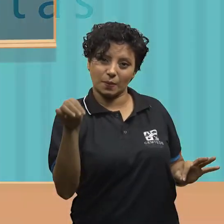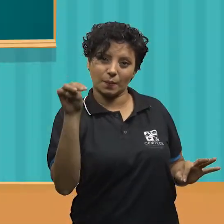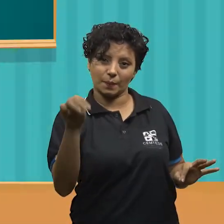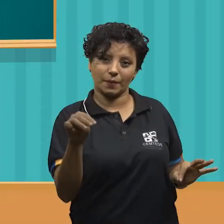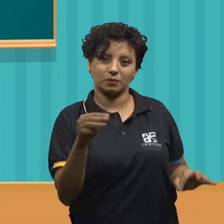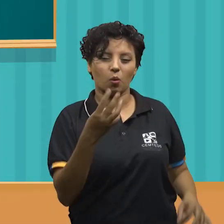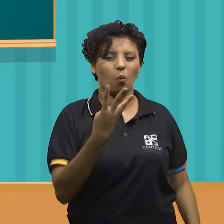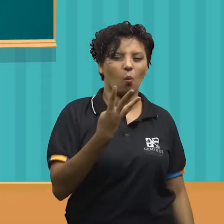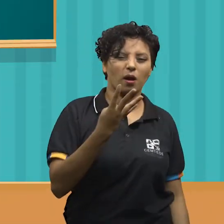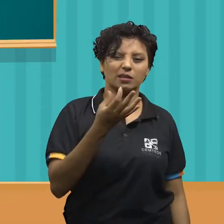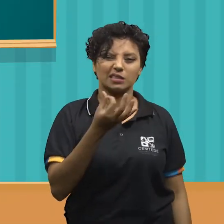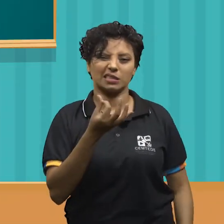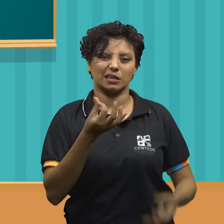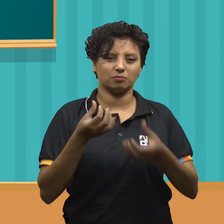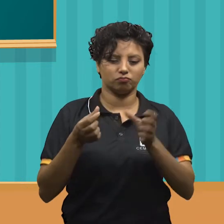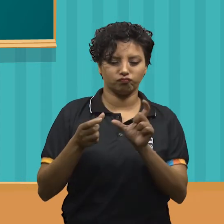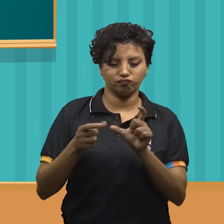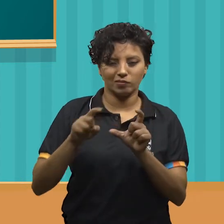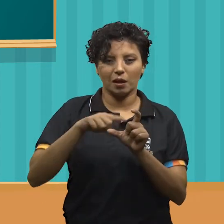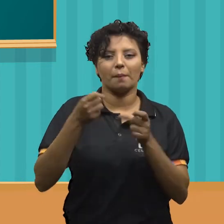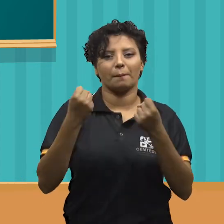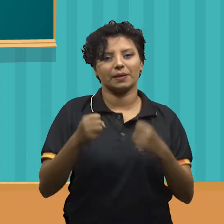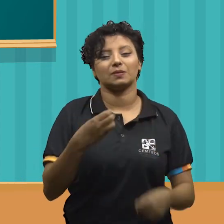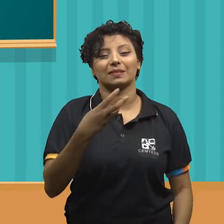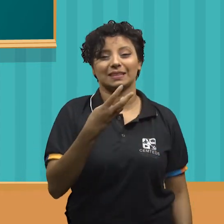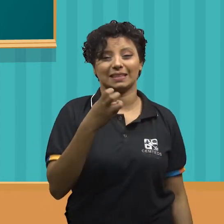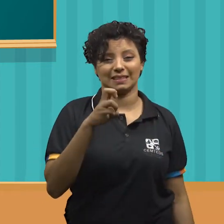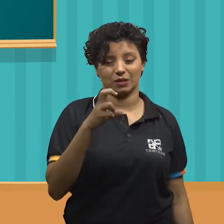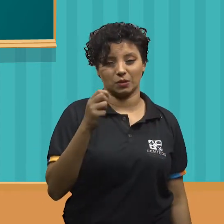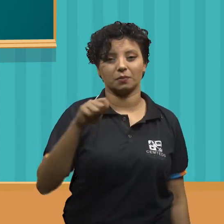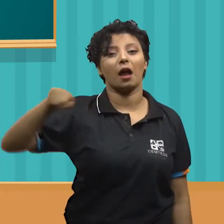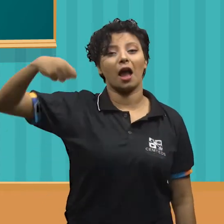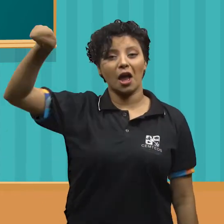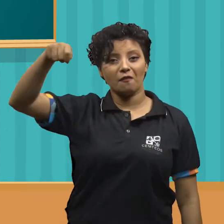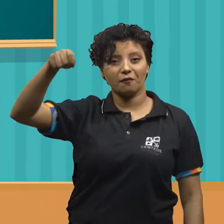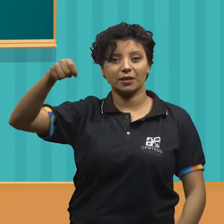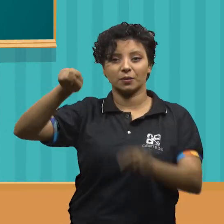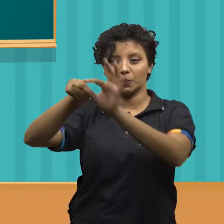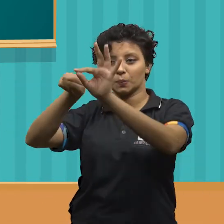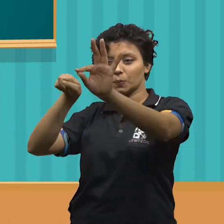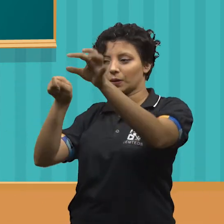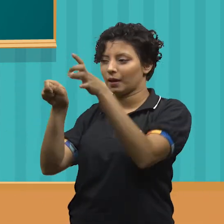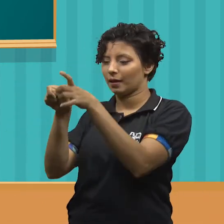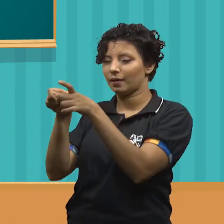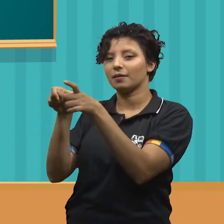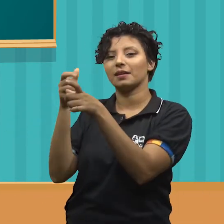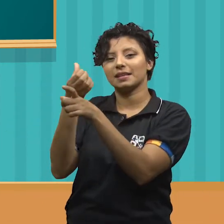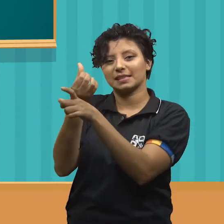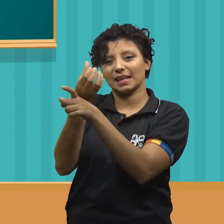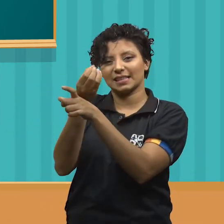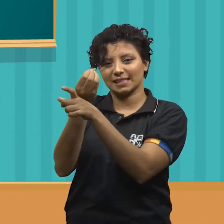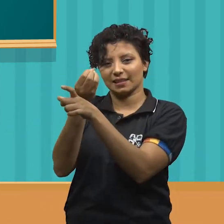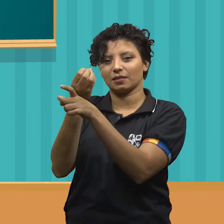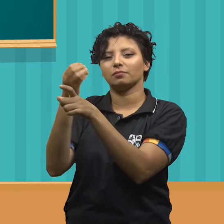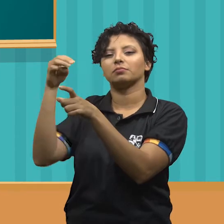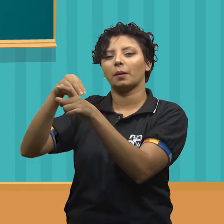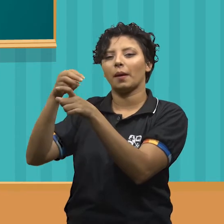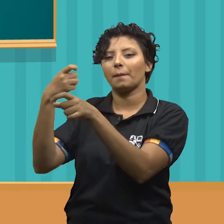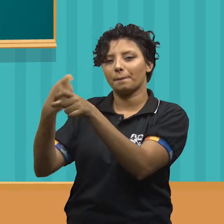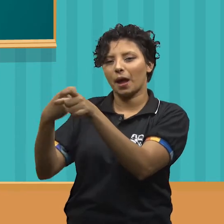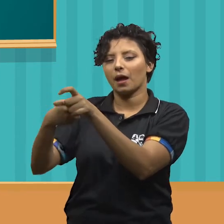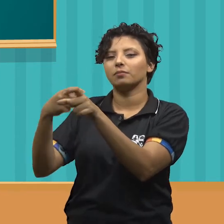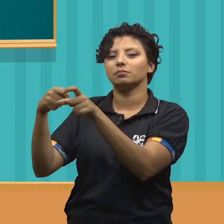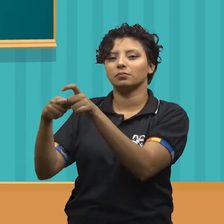largura de 4 a 6 cm e pesar 35 gramas. A fita deve ser presa a um estilete com 50 a 60 cm de